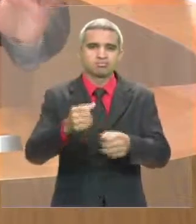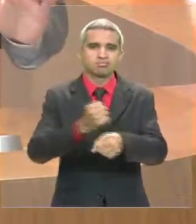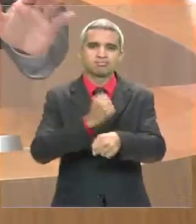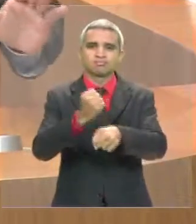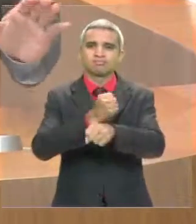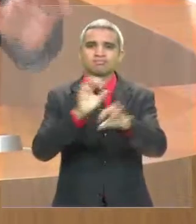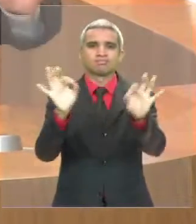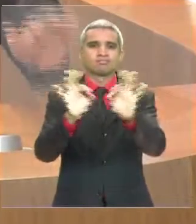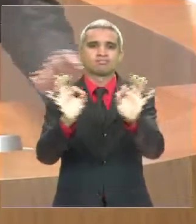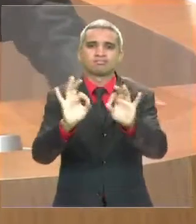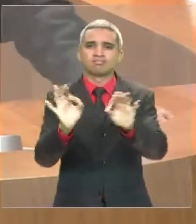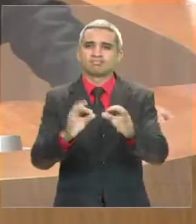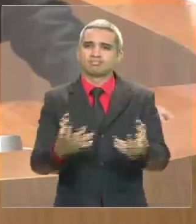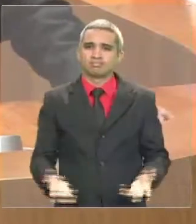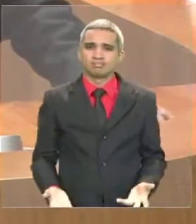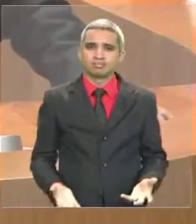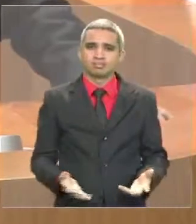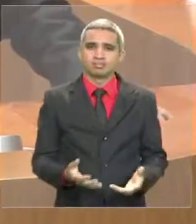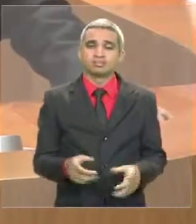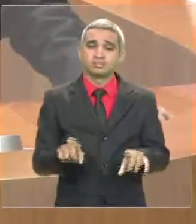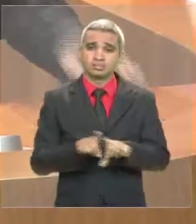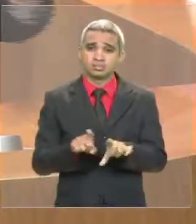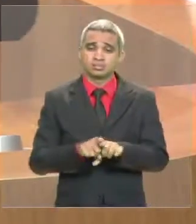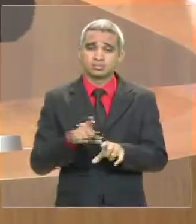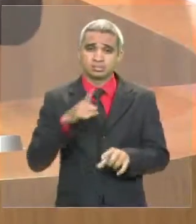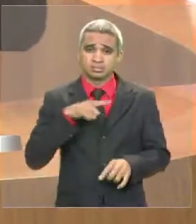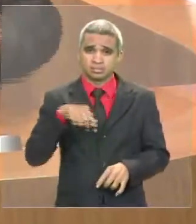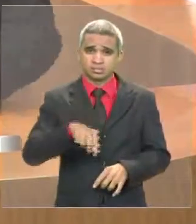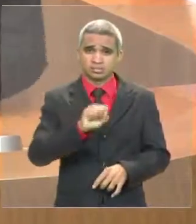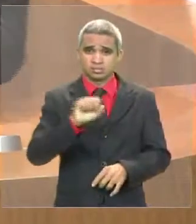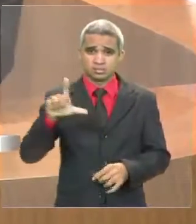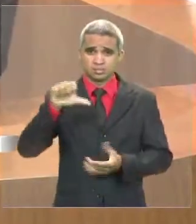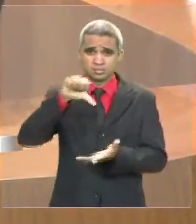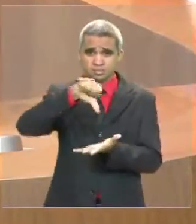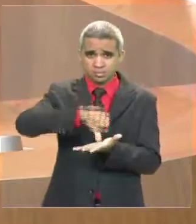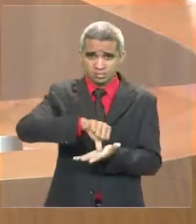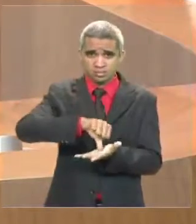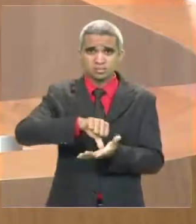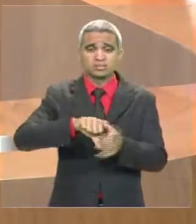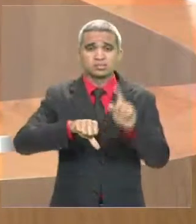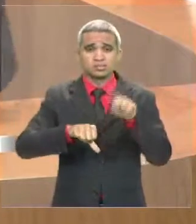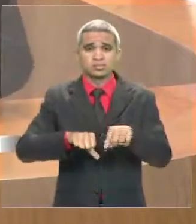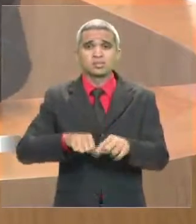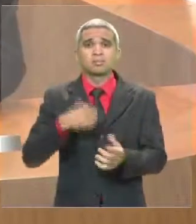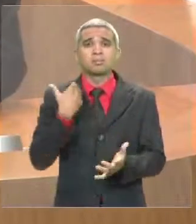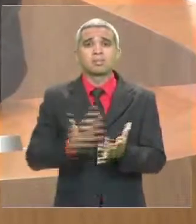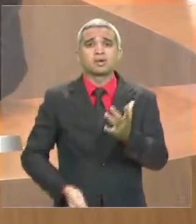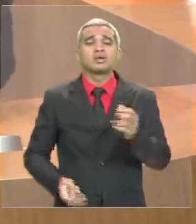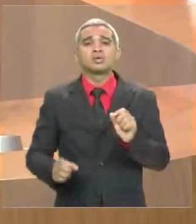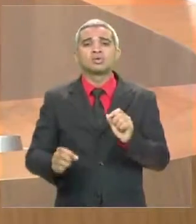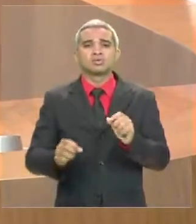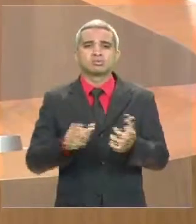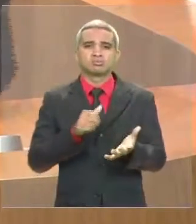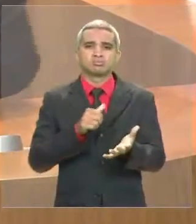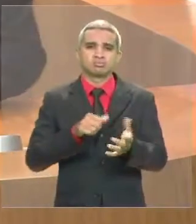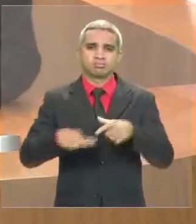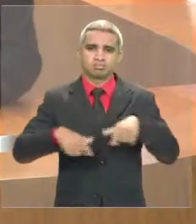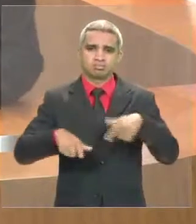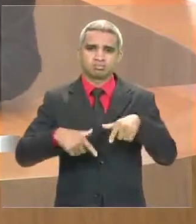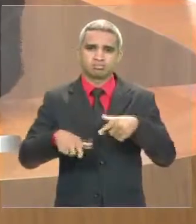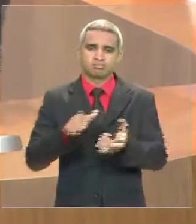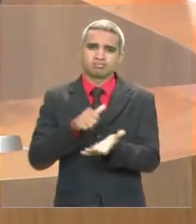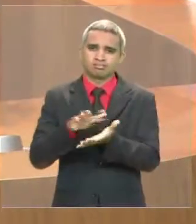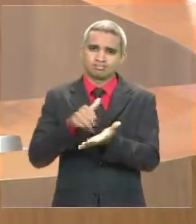na nossa capital, em São Luís, a segunda capital que mais perdeu postos de emprego, que mais perdeu